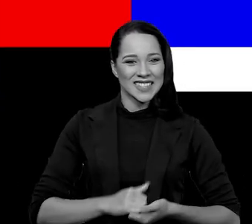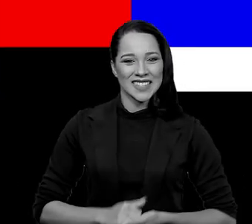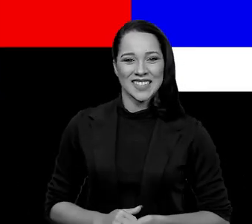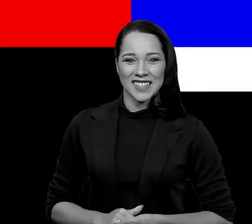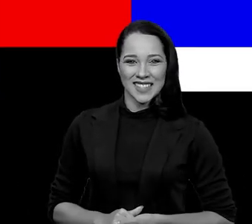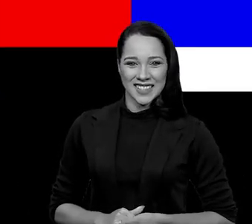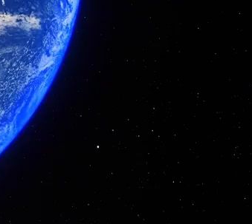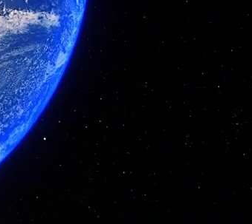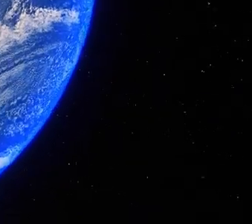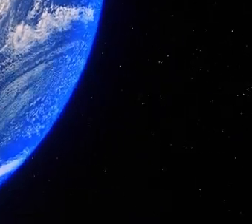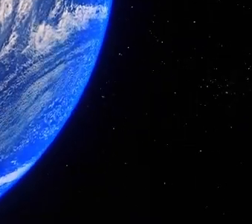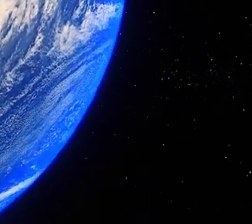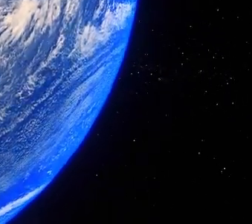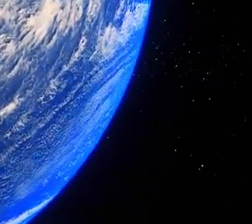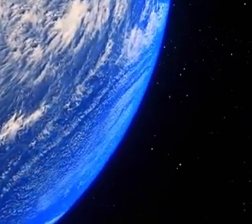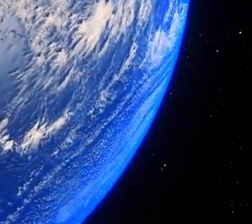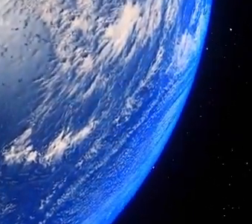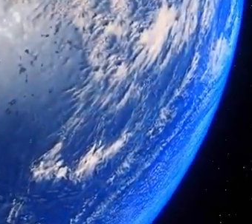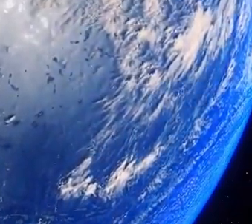2, 1, valendo!